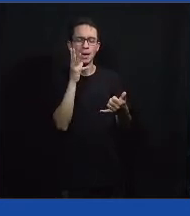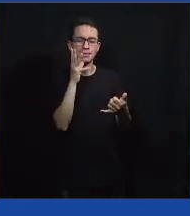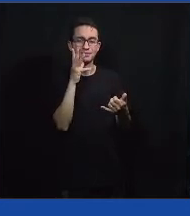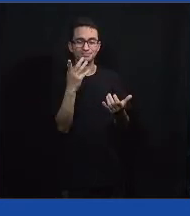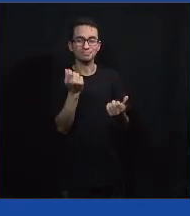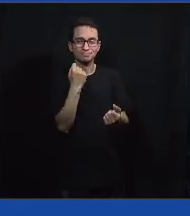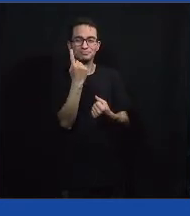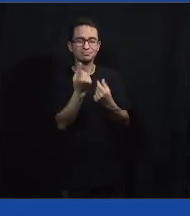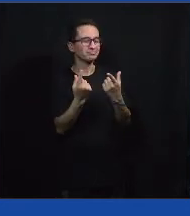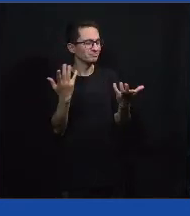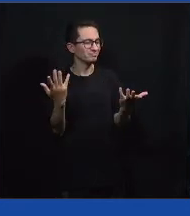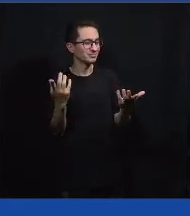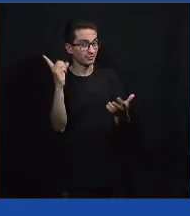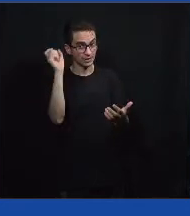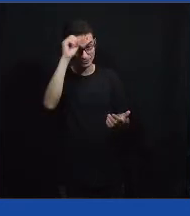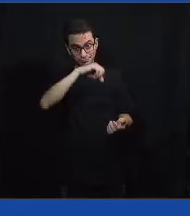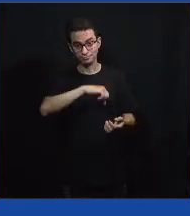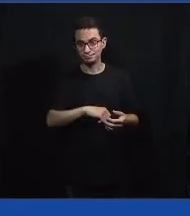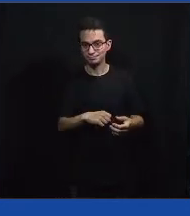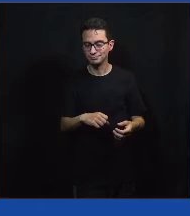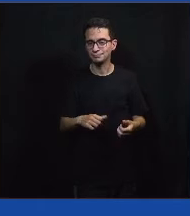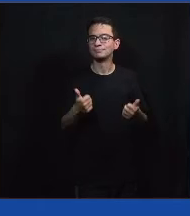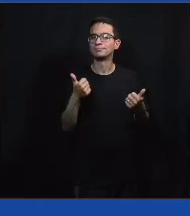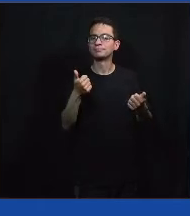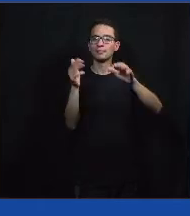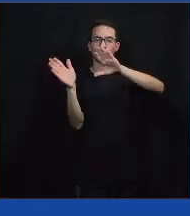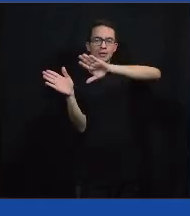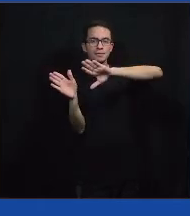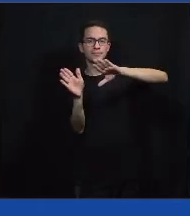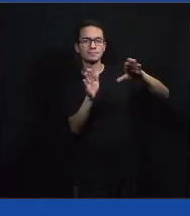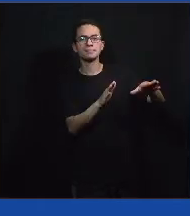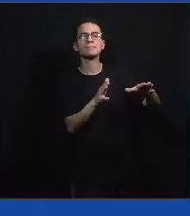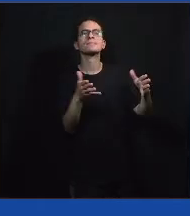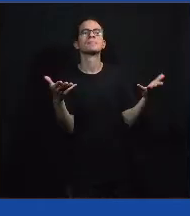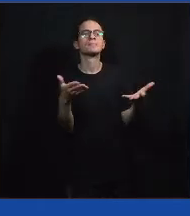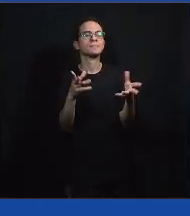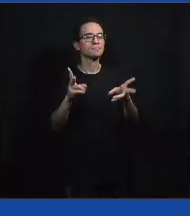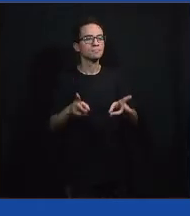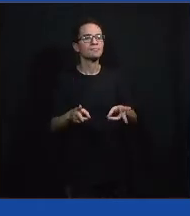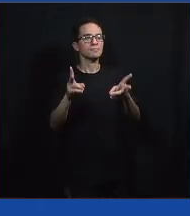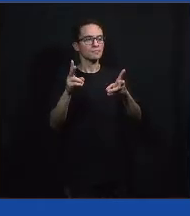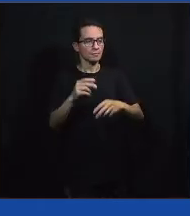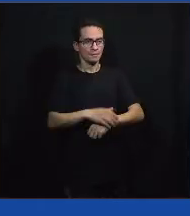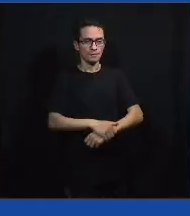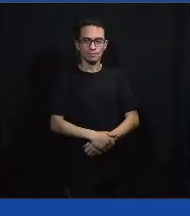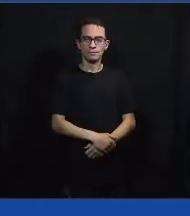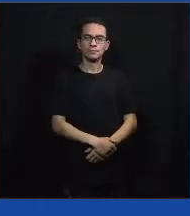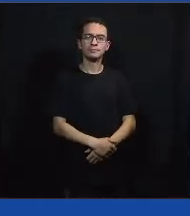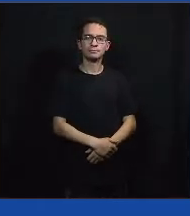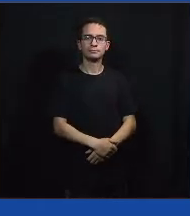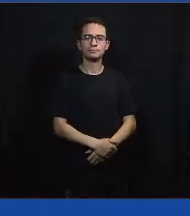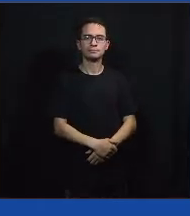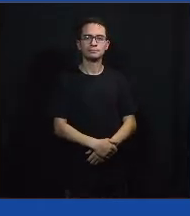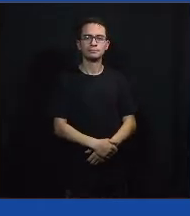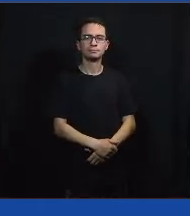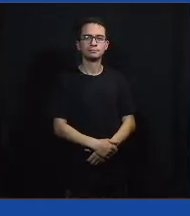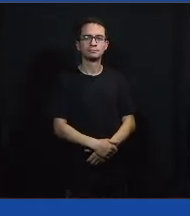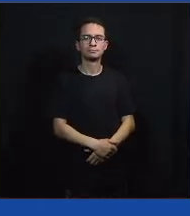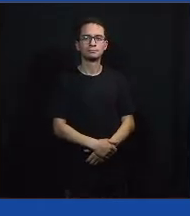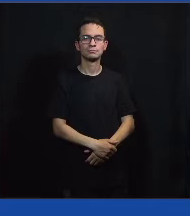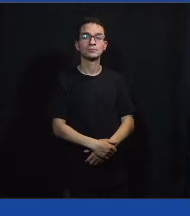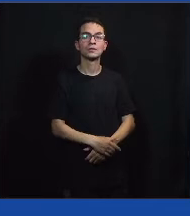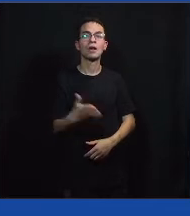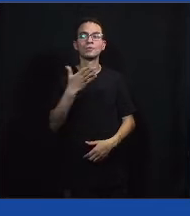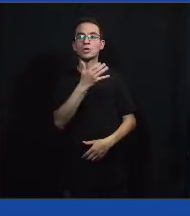Legal. Vamos passar para a agenda, então? Vamos, só para vocês não assustarem, eu dei um